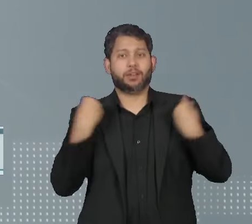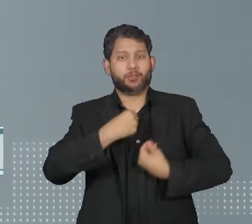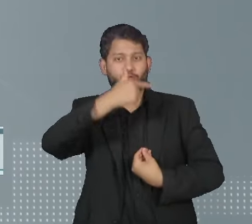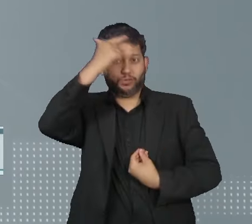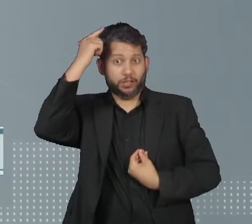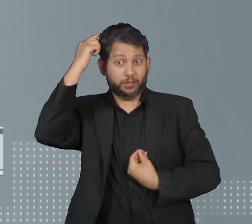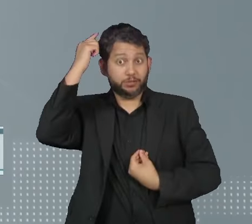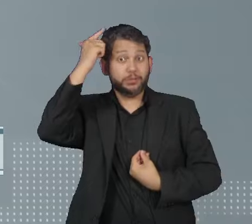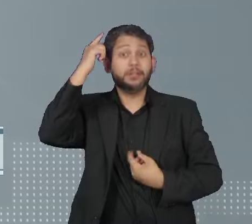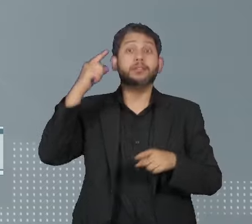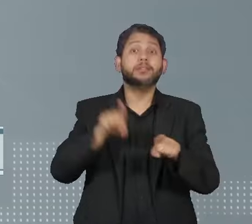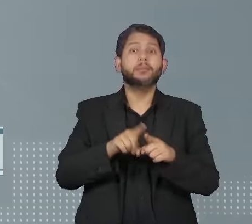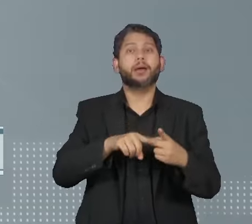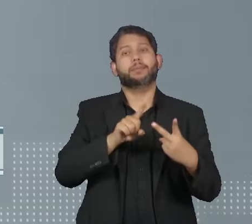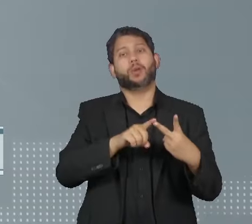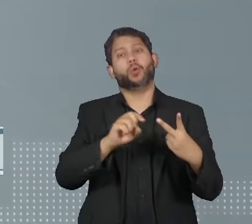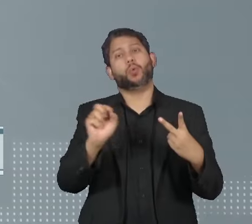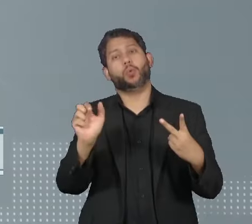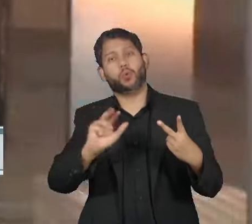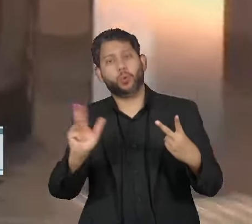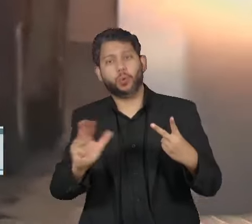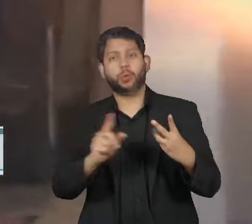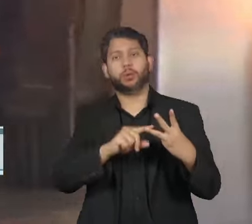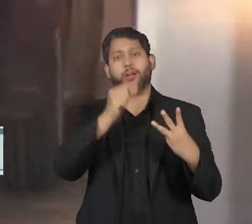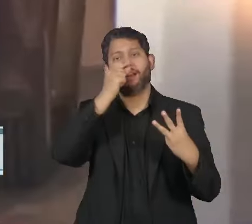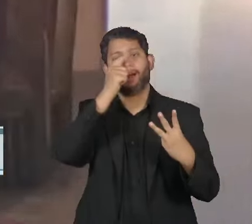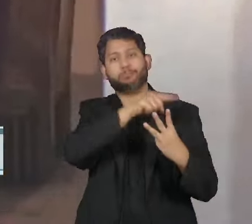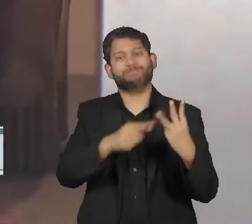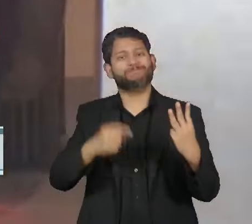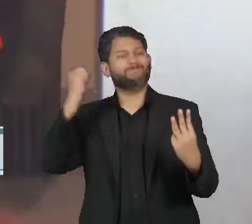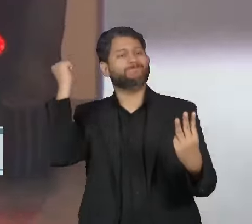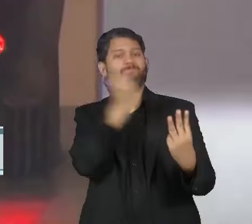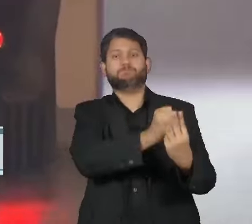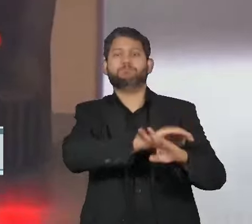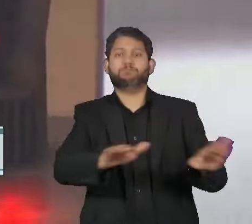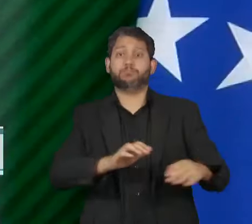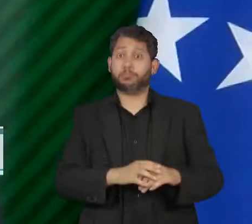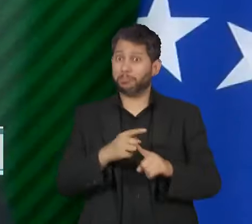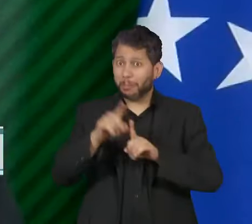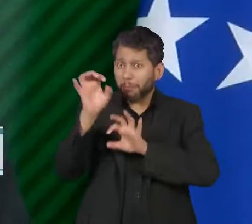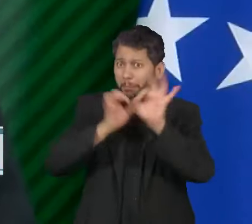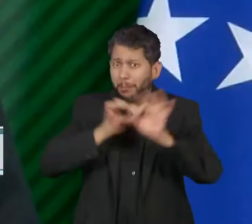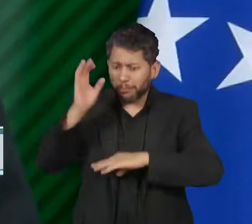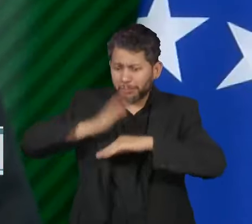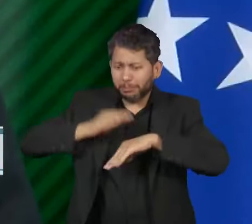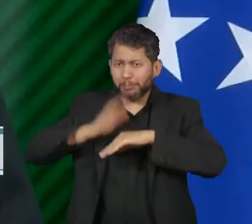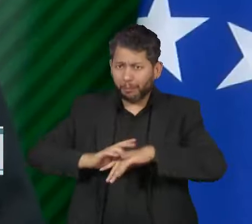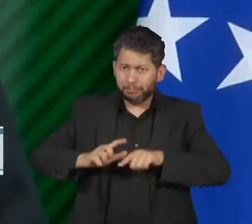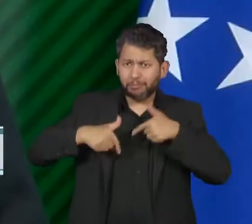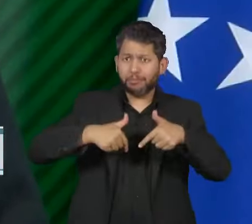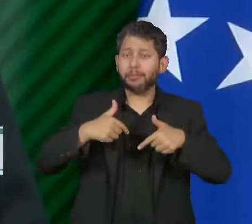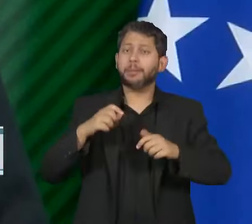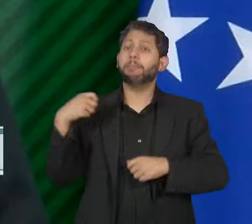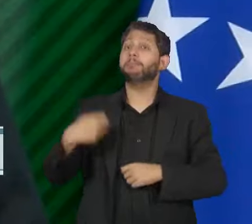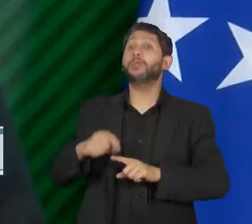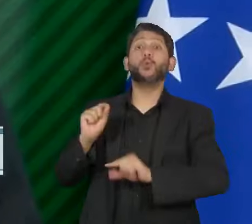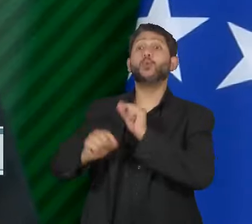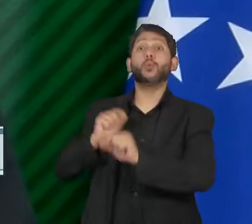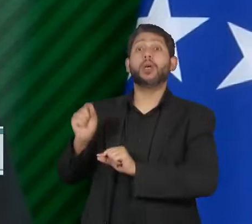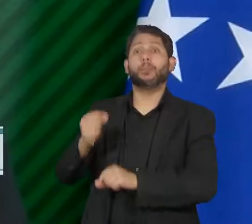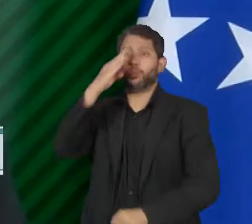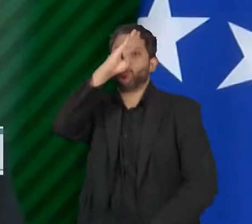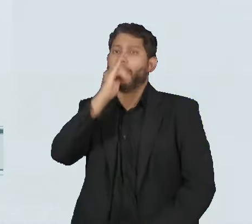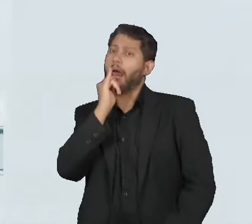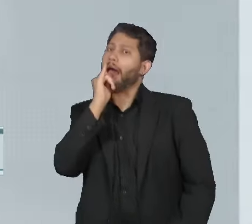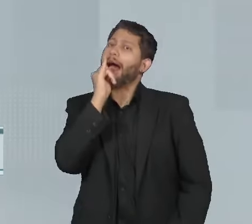-eleitos presidente Lula e o vice-geral do Alckmin. A execução do plano, no entanto, segundo a investigação, dependia de uma ordem de